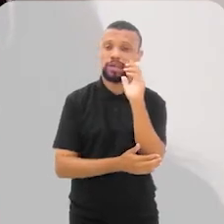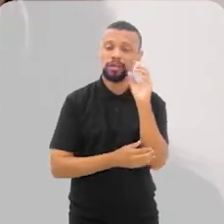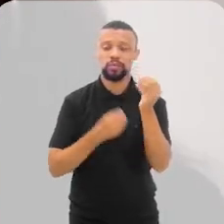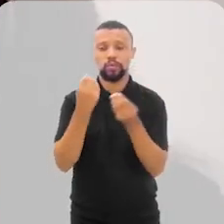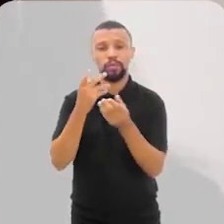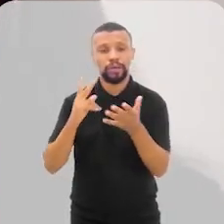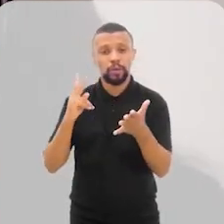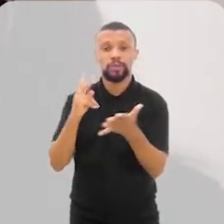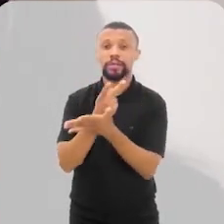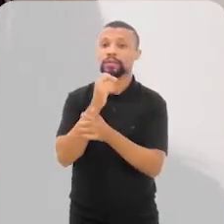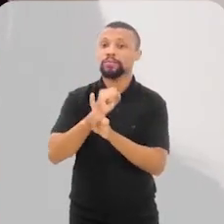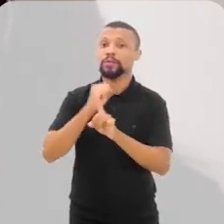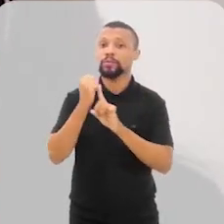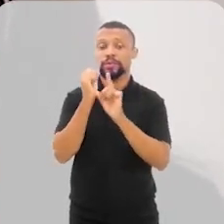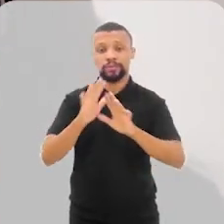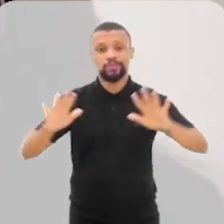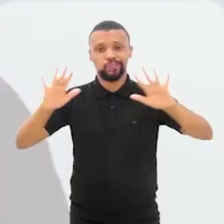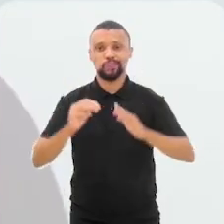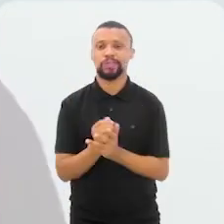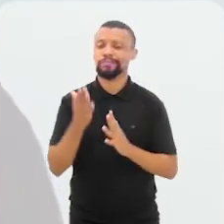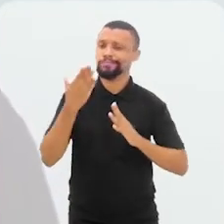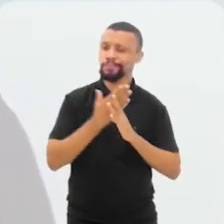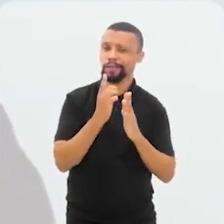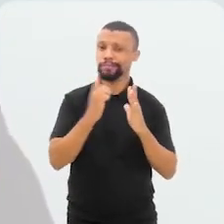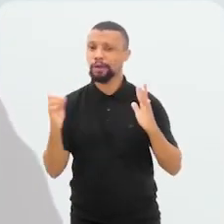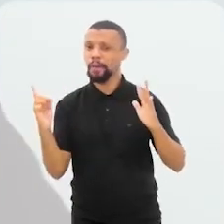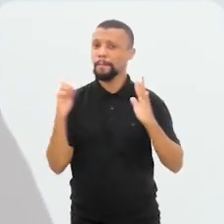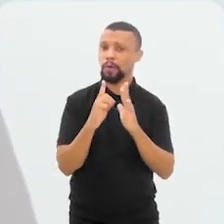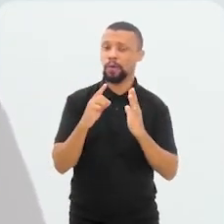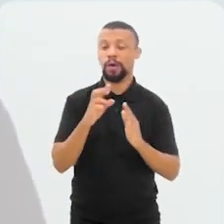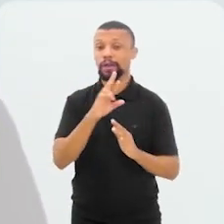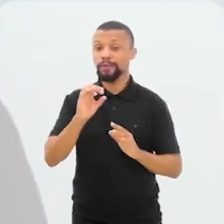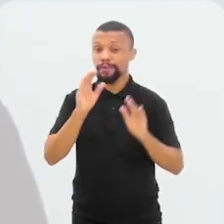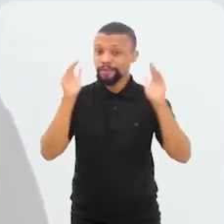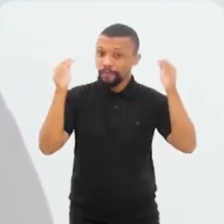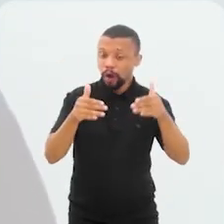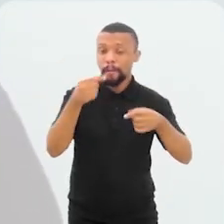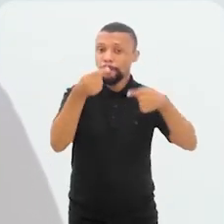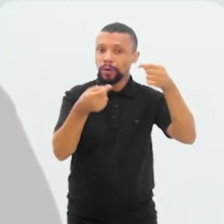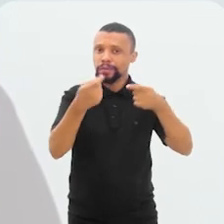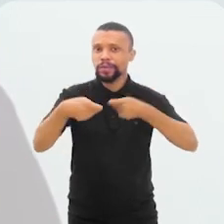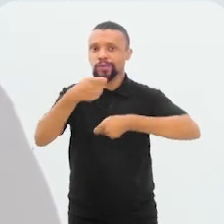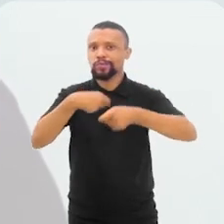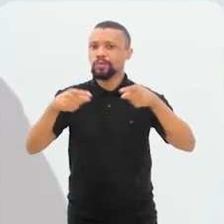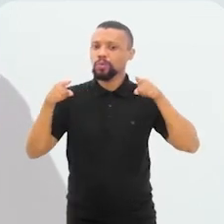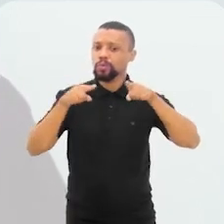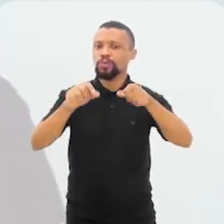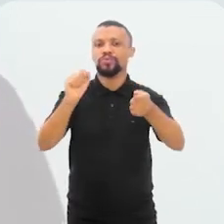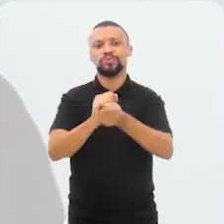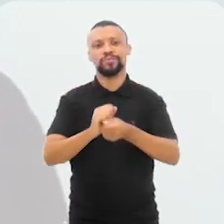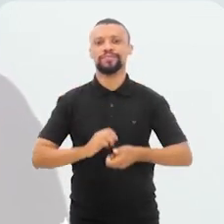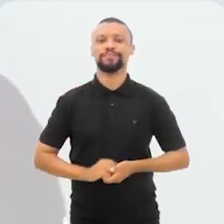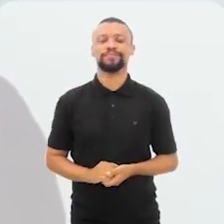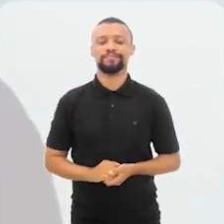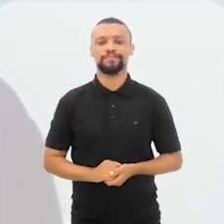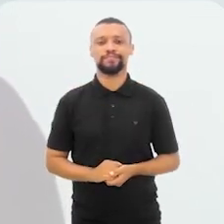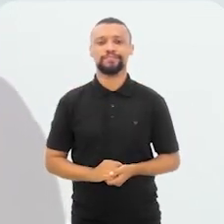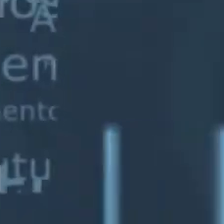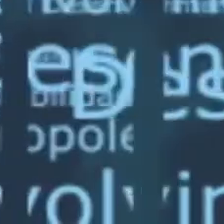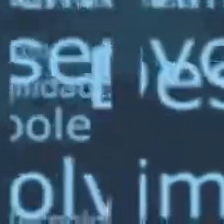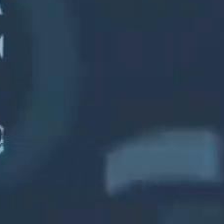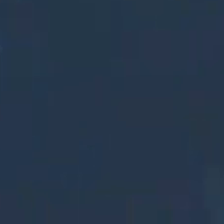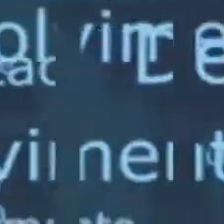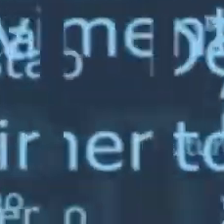do que acontece na sociedade como um todo. A gente vai fazer um rápido intervalo e voltamos já. Rio em Foco aqui, política e economia caminham juntas.